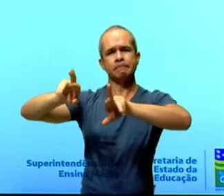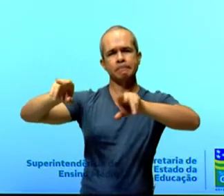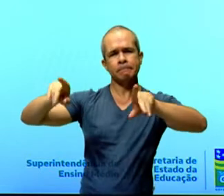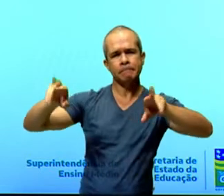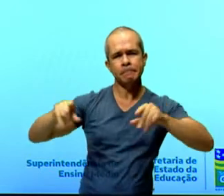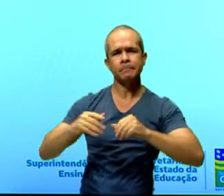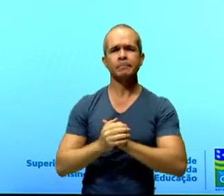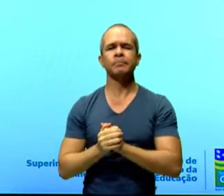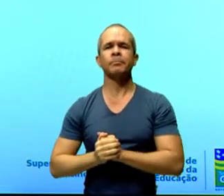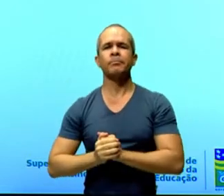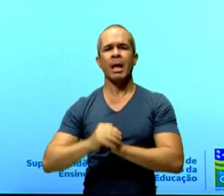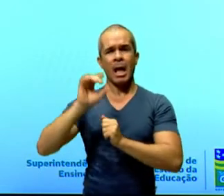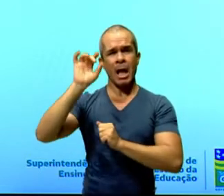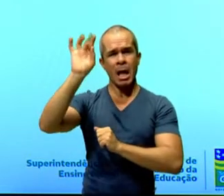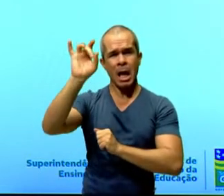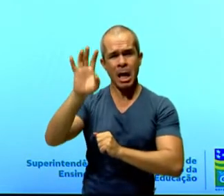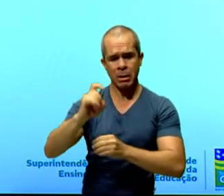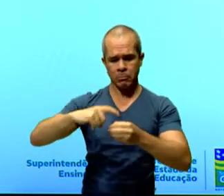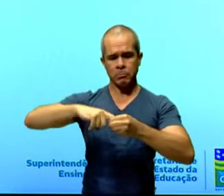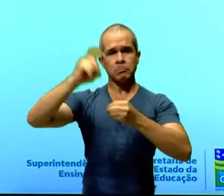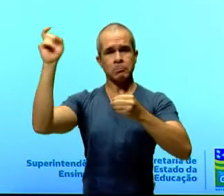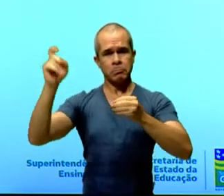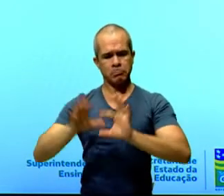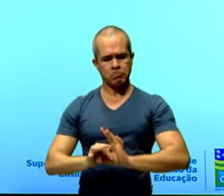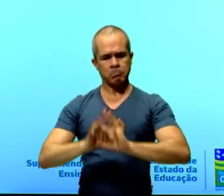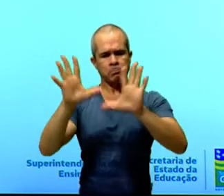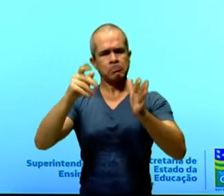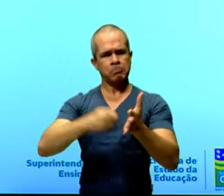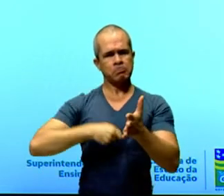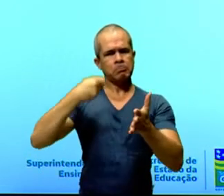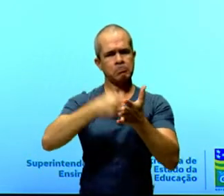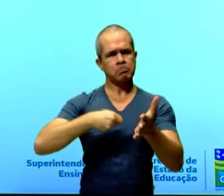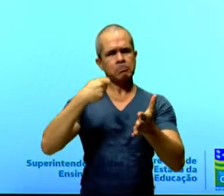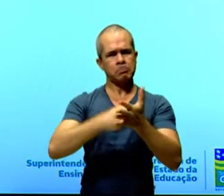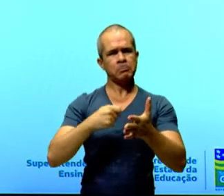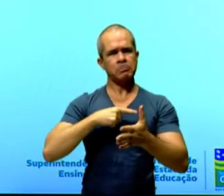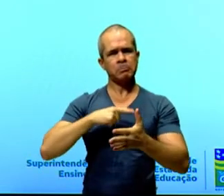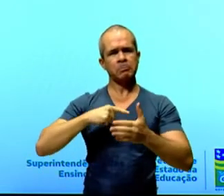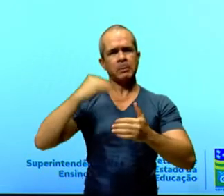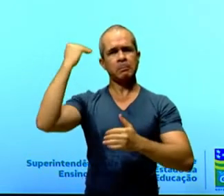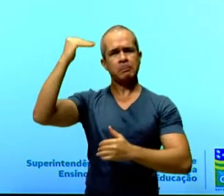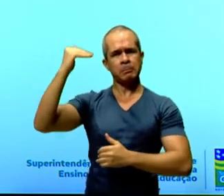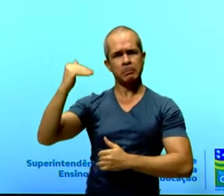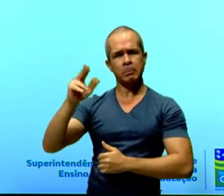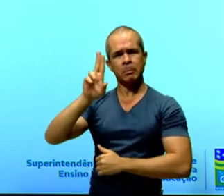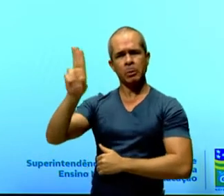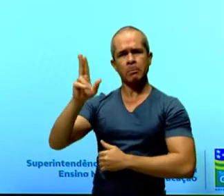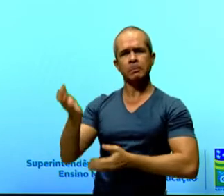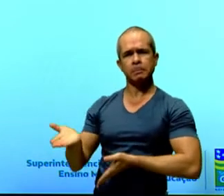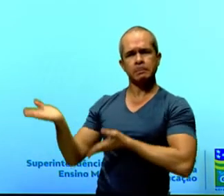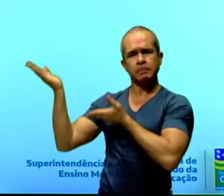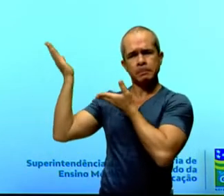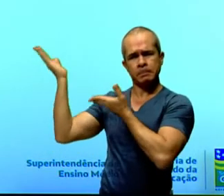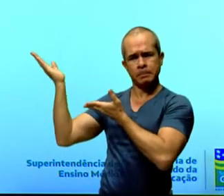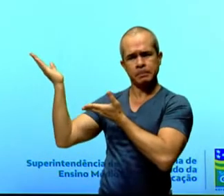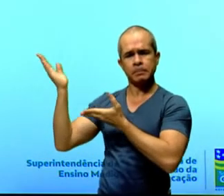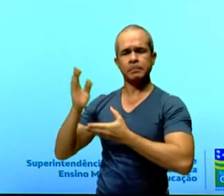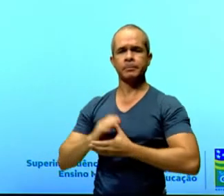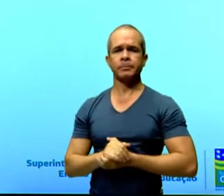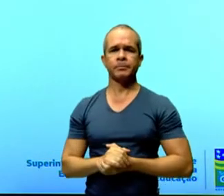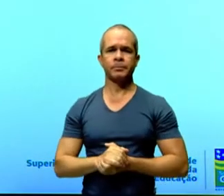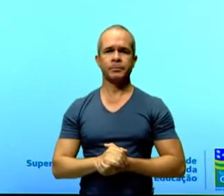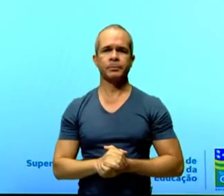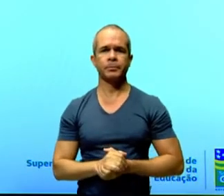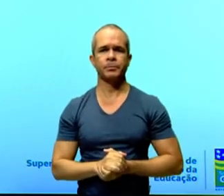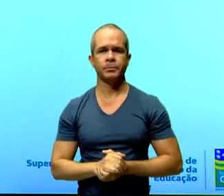Mauritânia, Gabão, Serra Leoa, Tanzânia, Quênia, Gambia, Ruanda e Uganda.